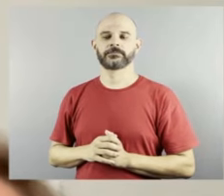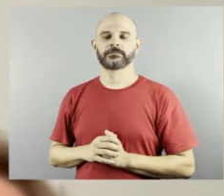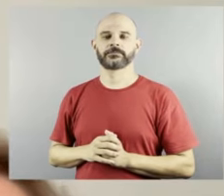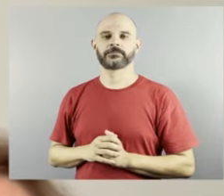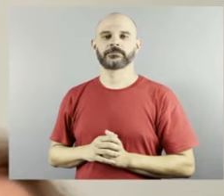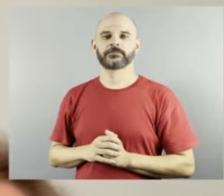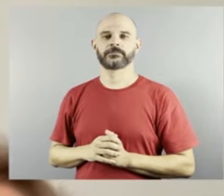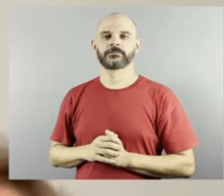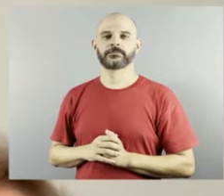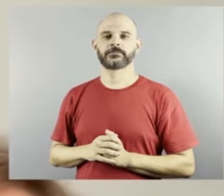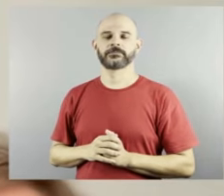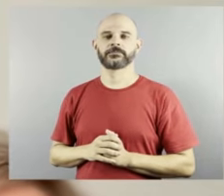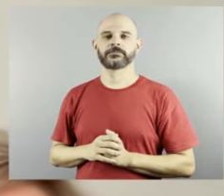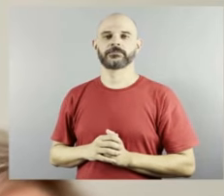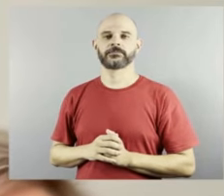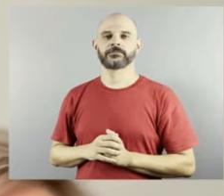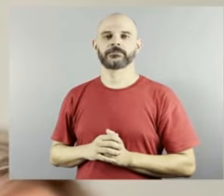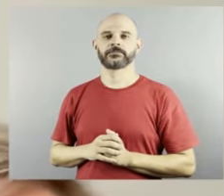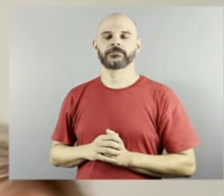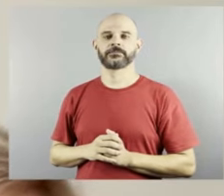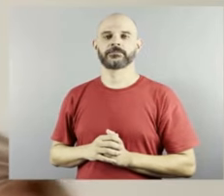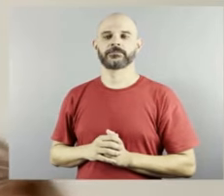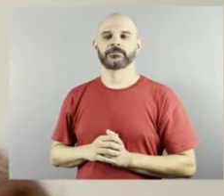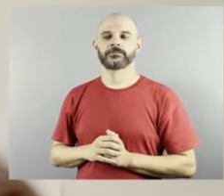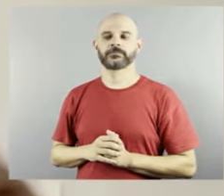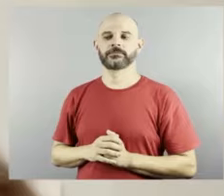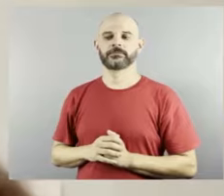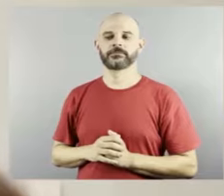fomos copiados né com esse nome Meta